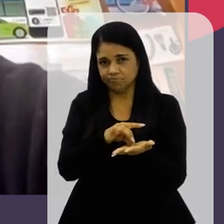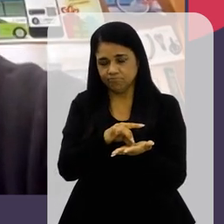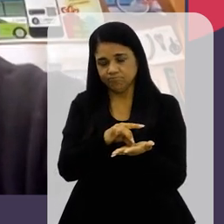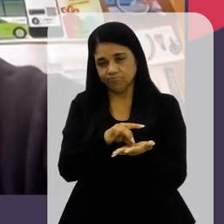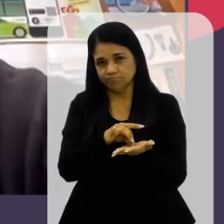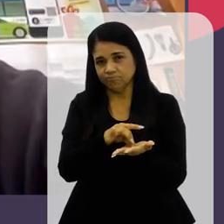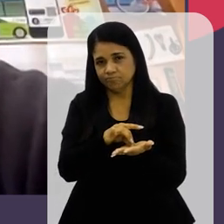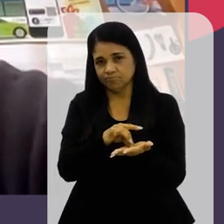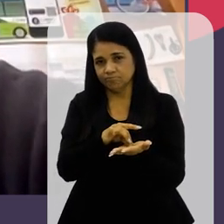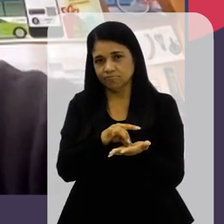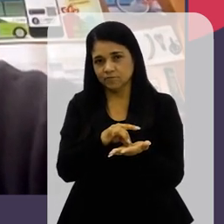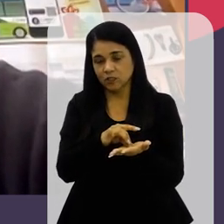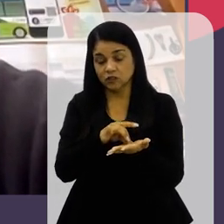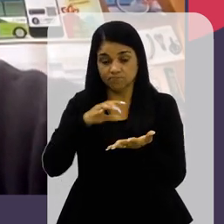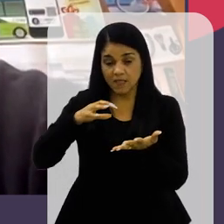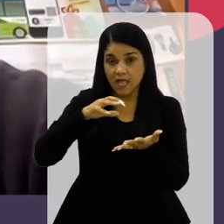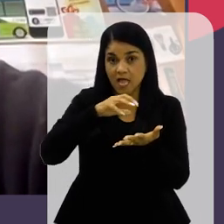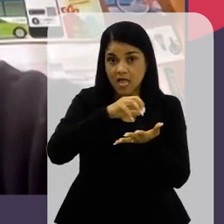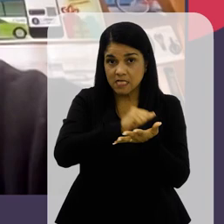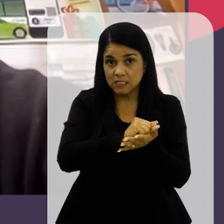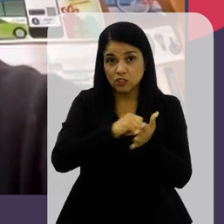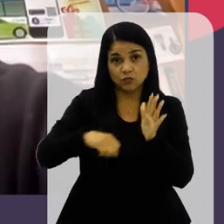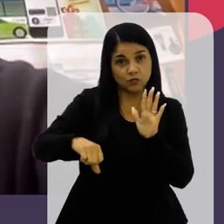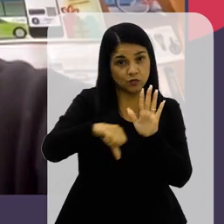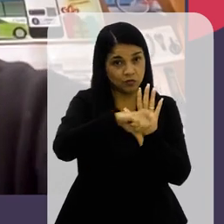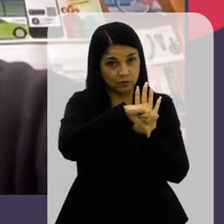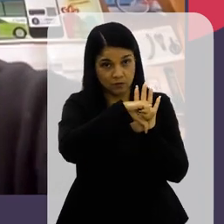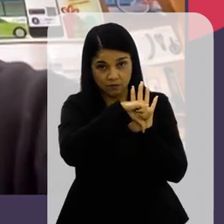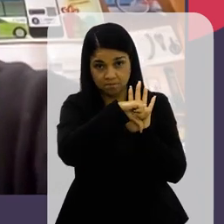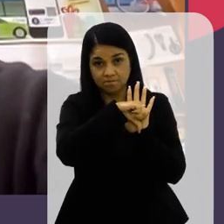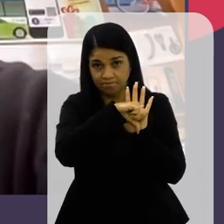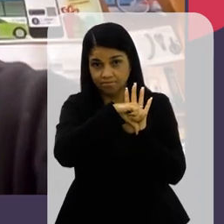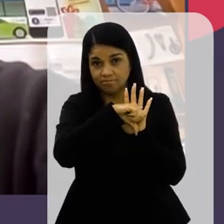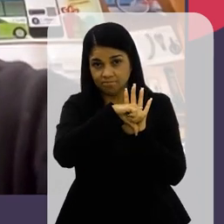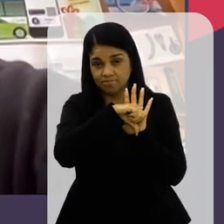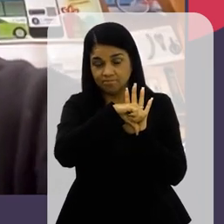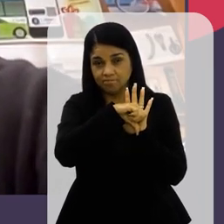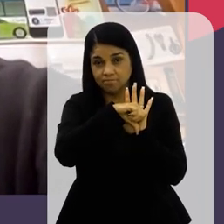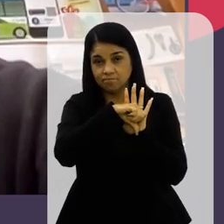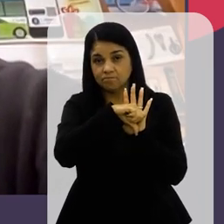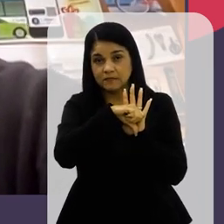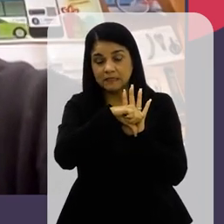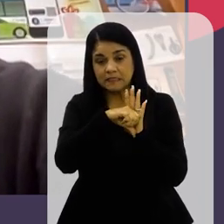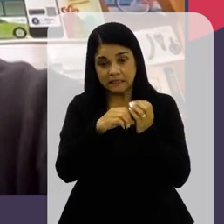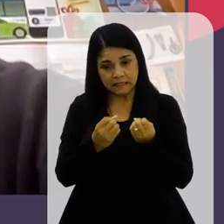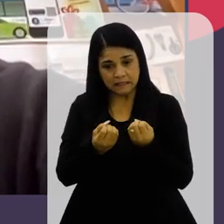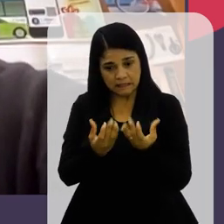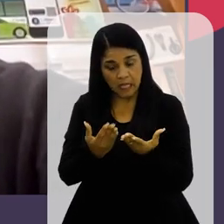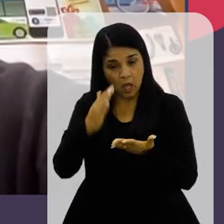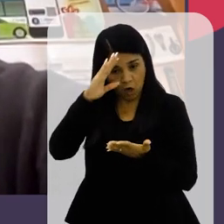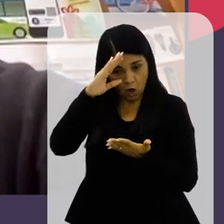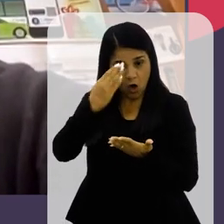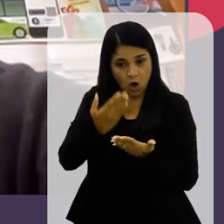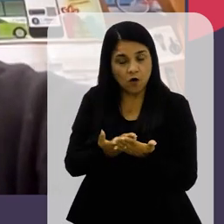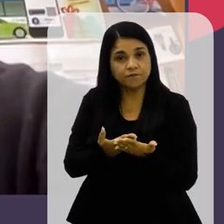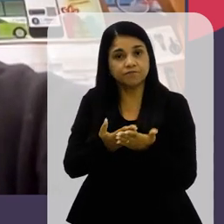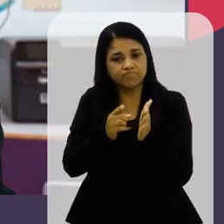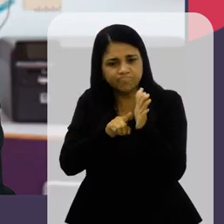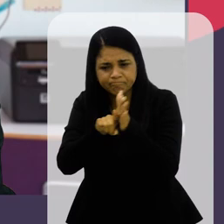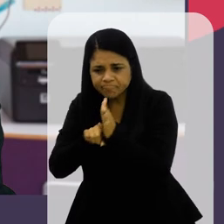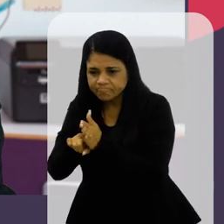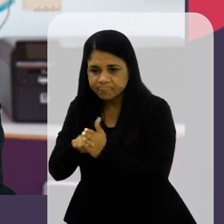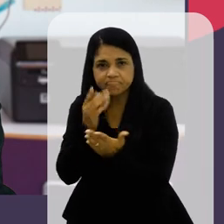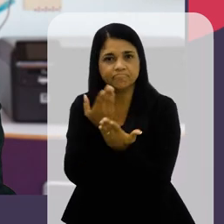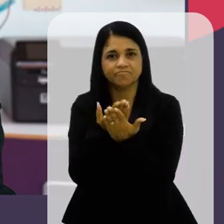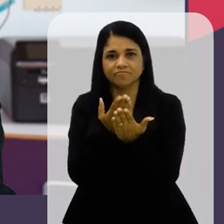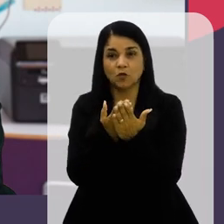Ou seja Um volume De ocorrências Nesse caso Ocorrências criminosas De maneira Da confiabilidade Ao estudo